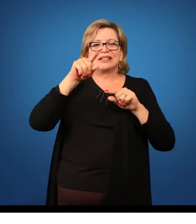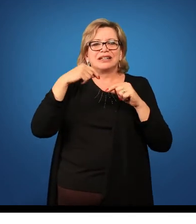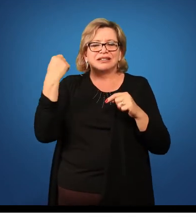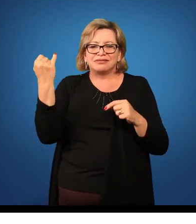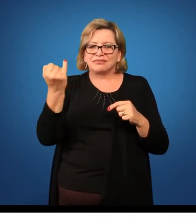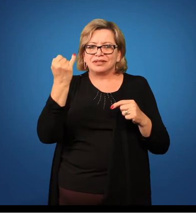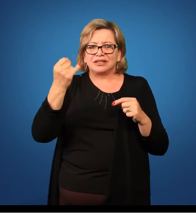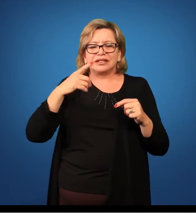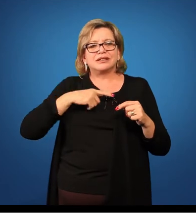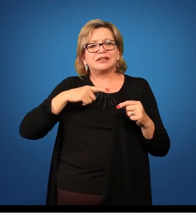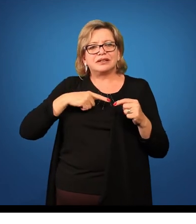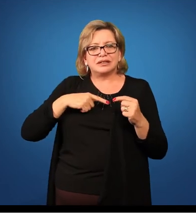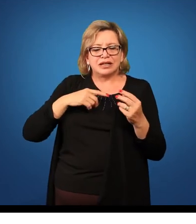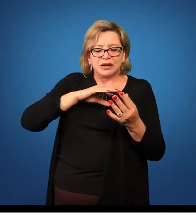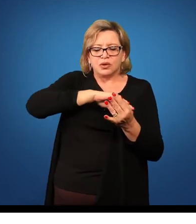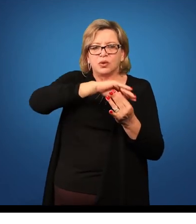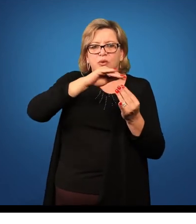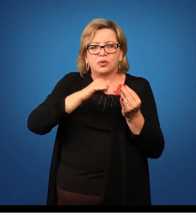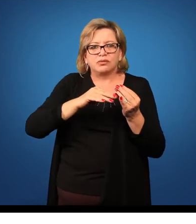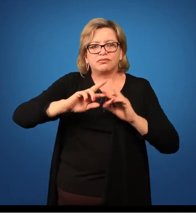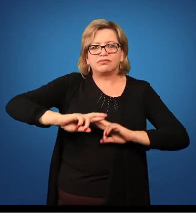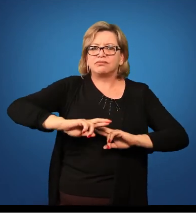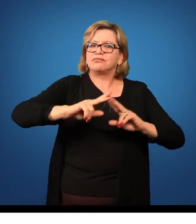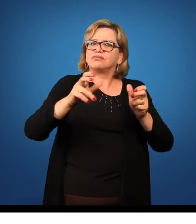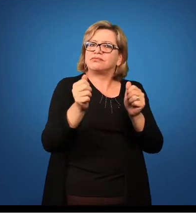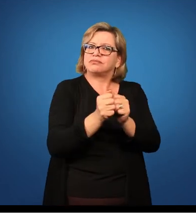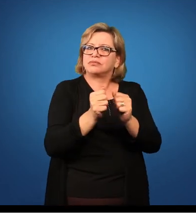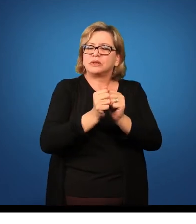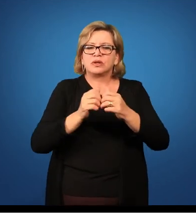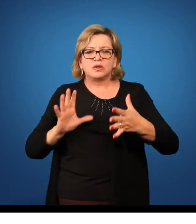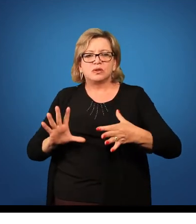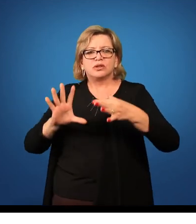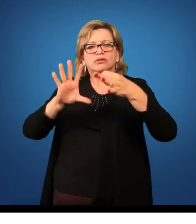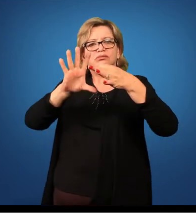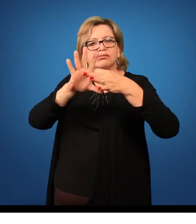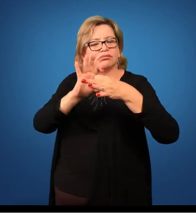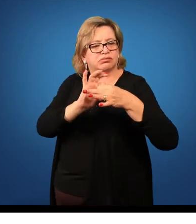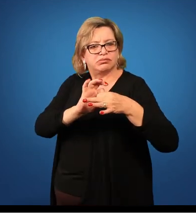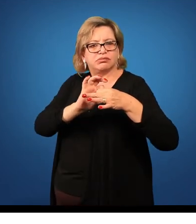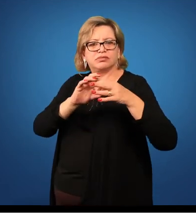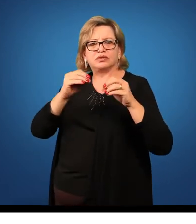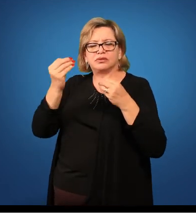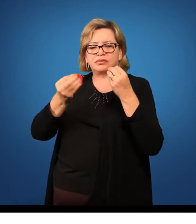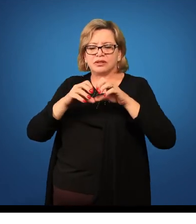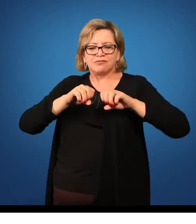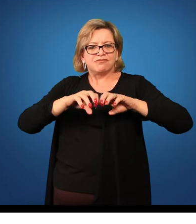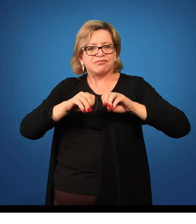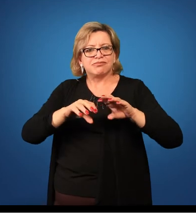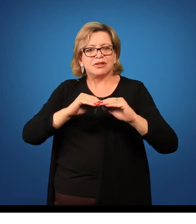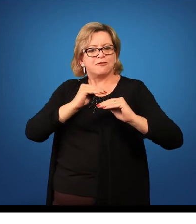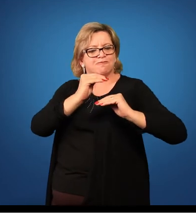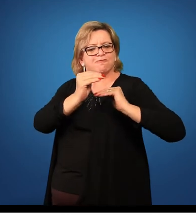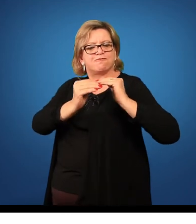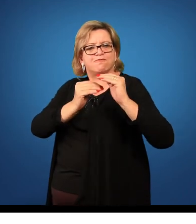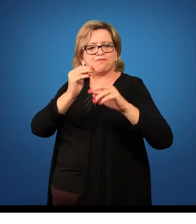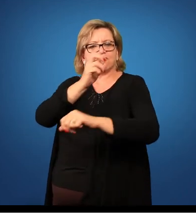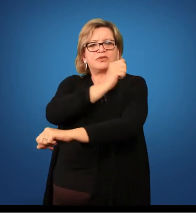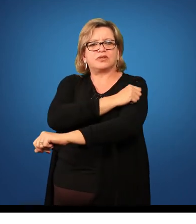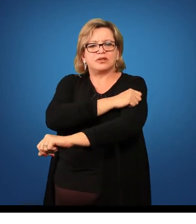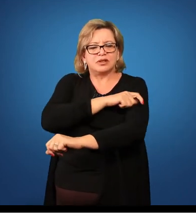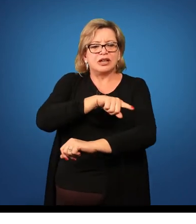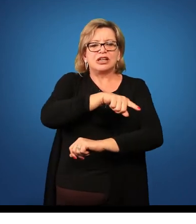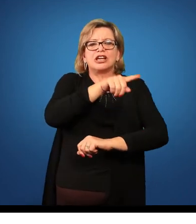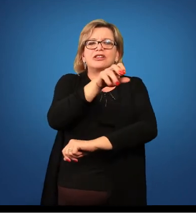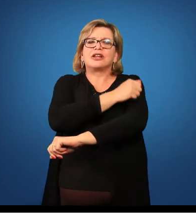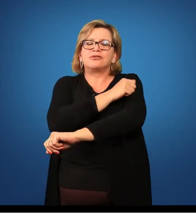qual há o envolvimento das diferentes linguagens artísticas dentro desse processo de formação do aluno, onde ele experiencia